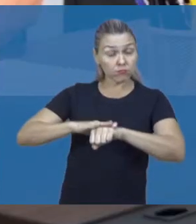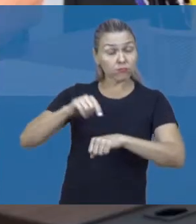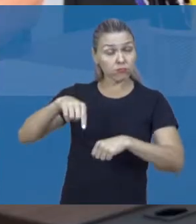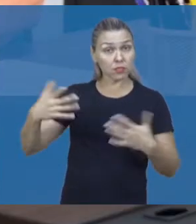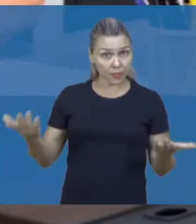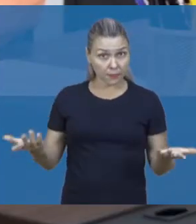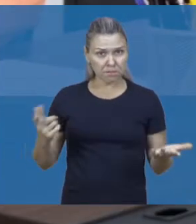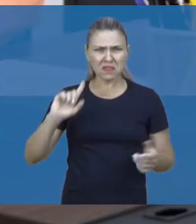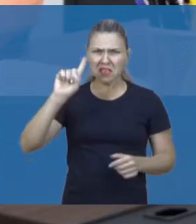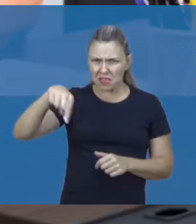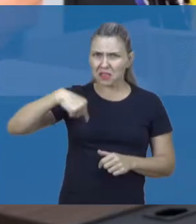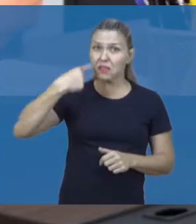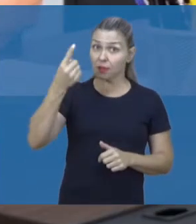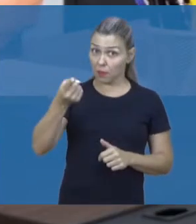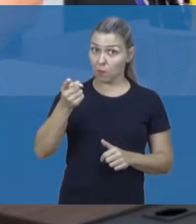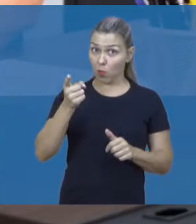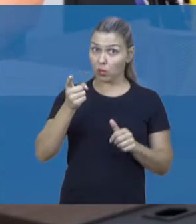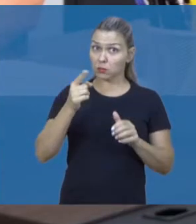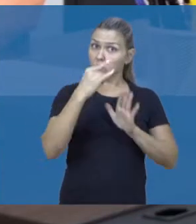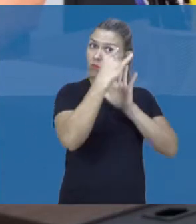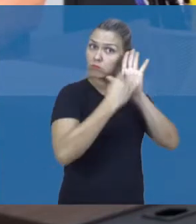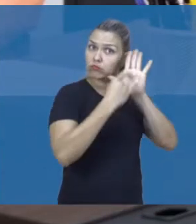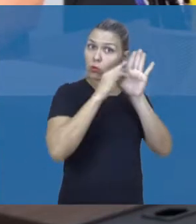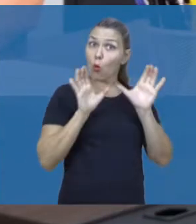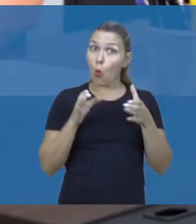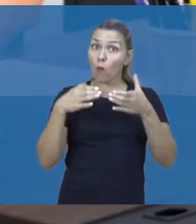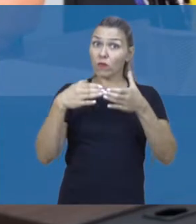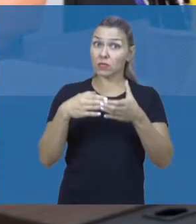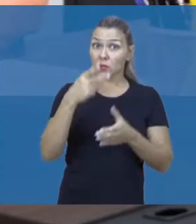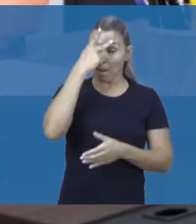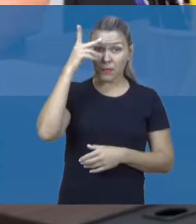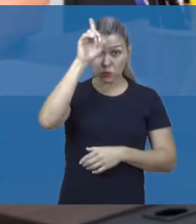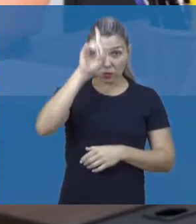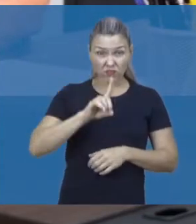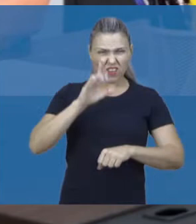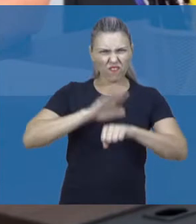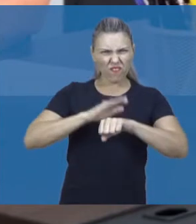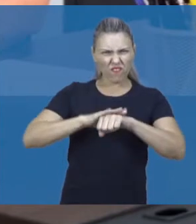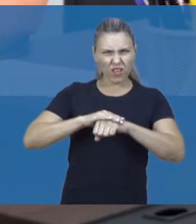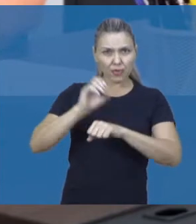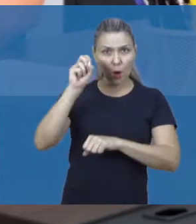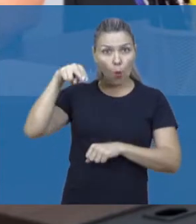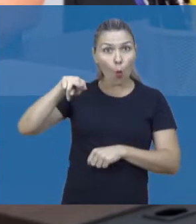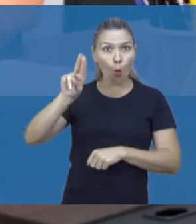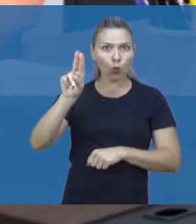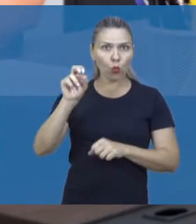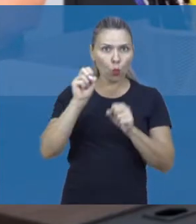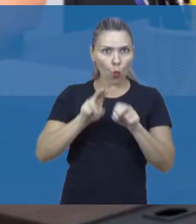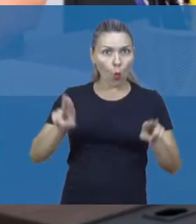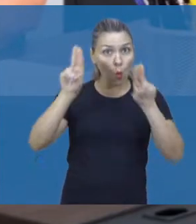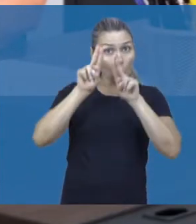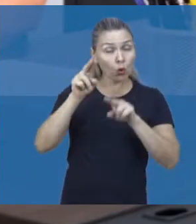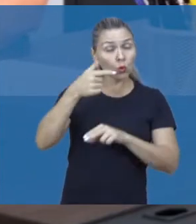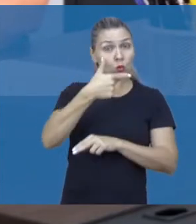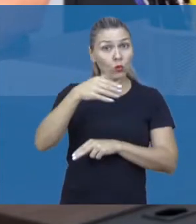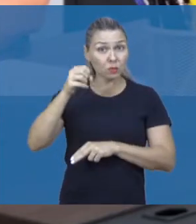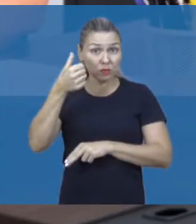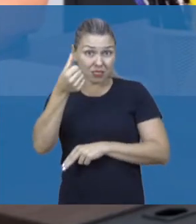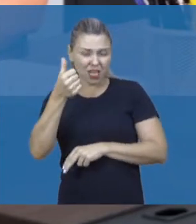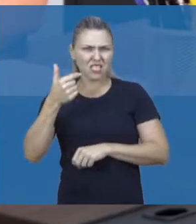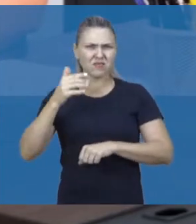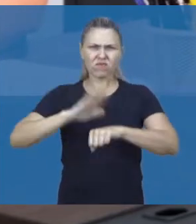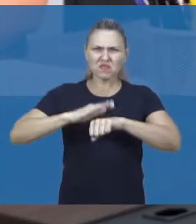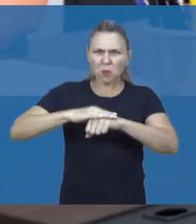Depois da Convenção sobre os Direitos das Pessoas com Deficiência, promulgada pela ONU em 2006, nós tivemos uma